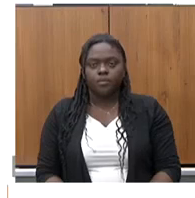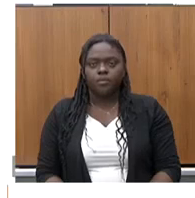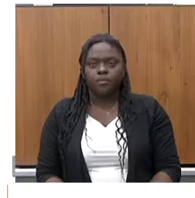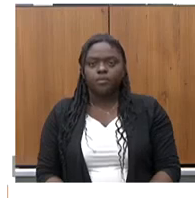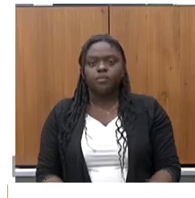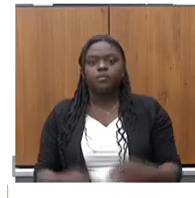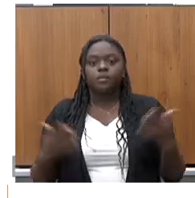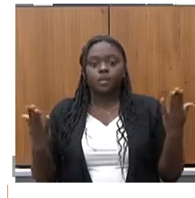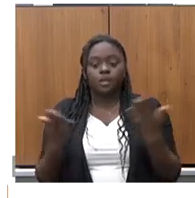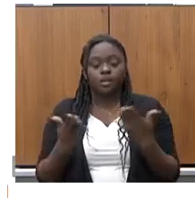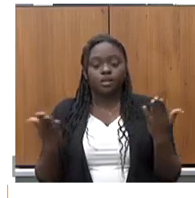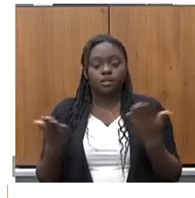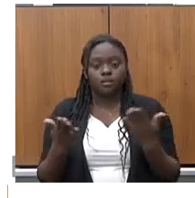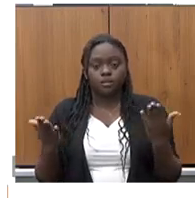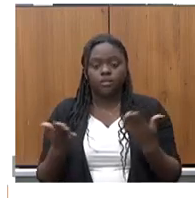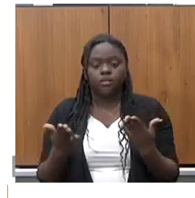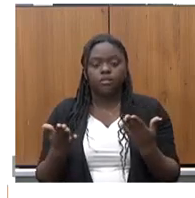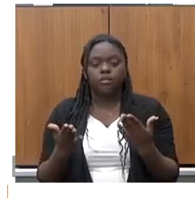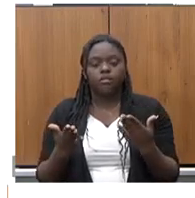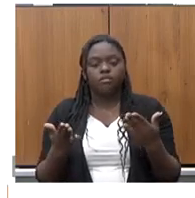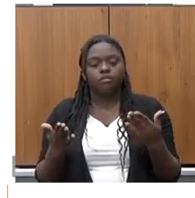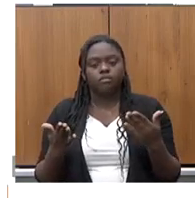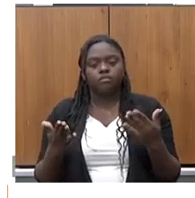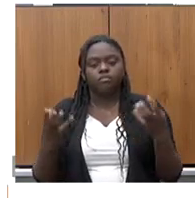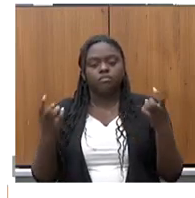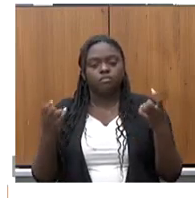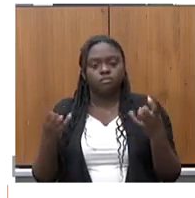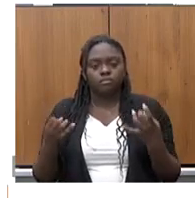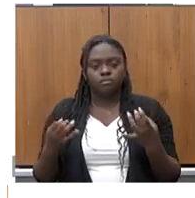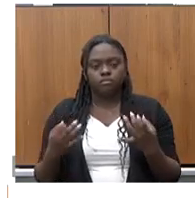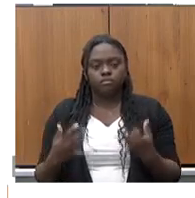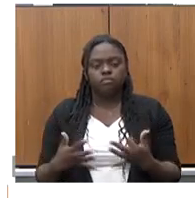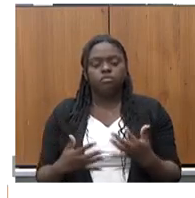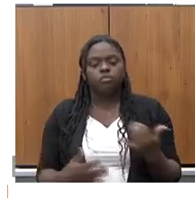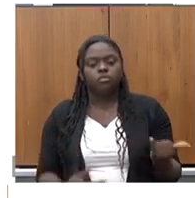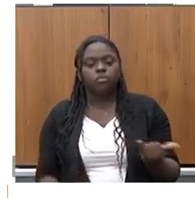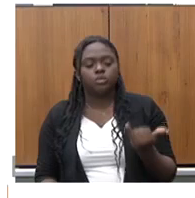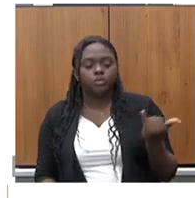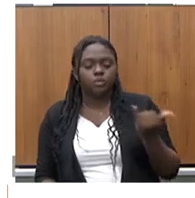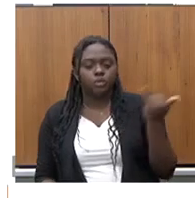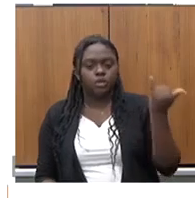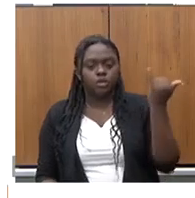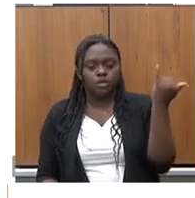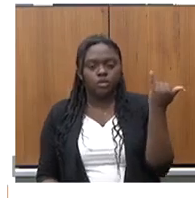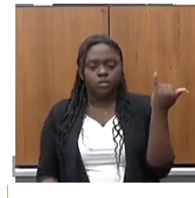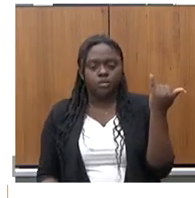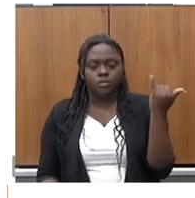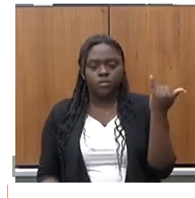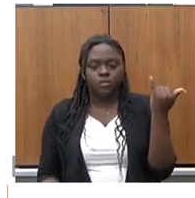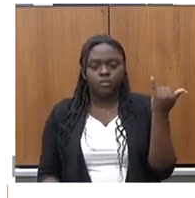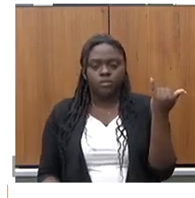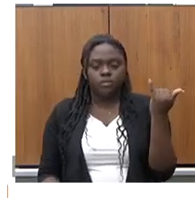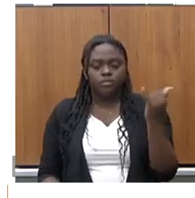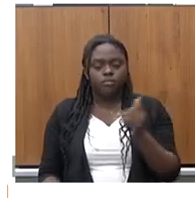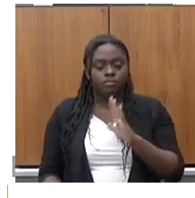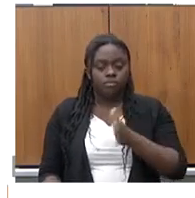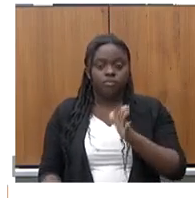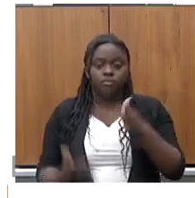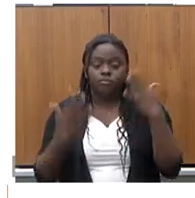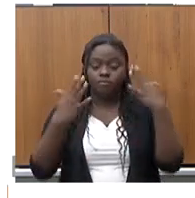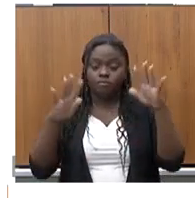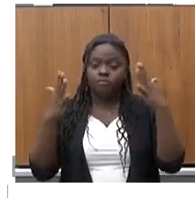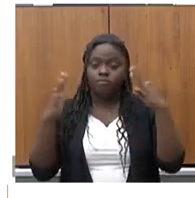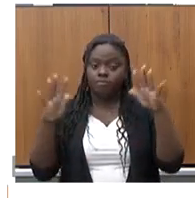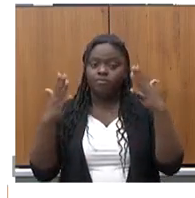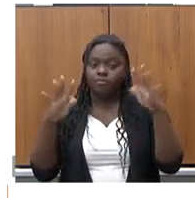Agora eu passo uma pauta importantíssima, até que eu parabenizo aqui diversos